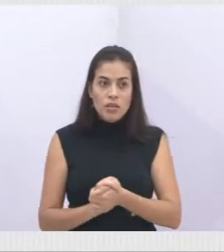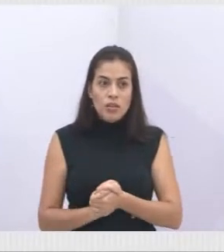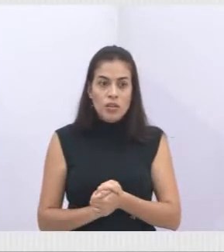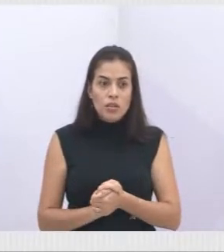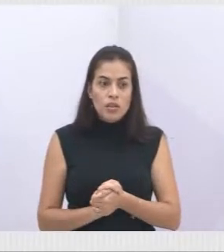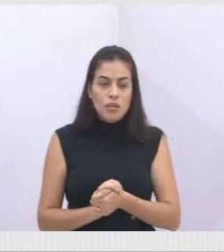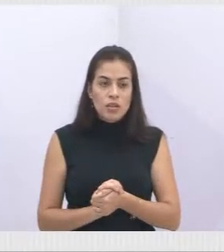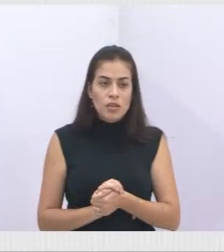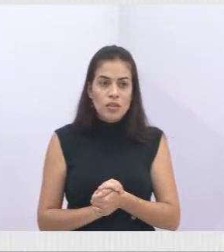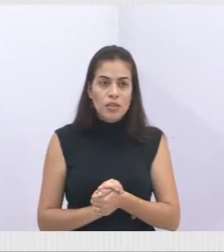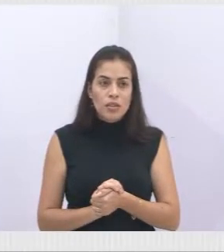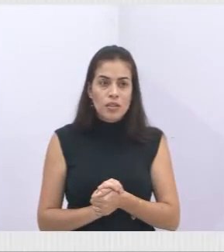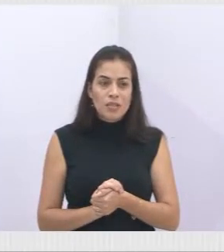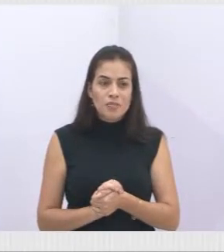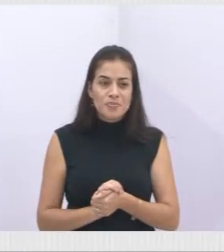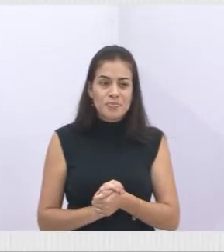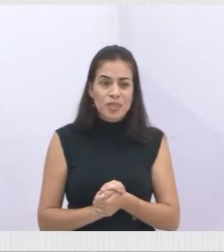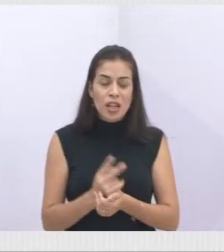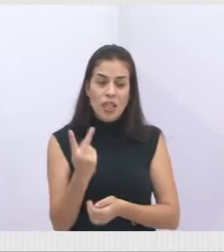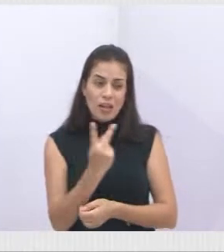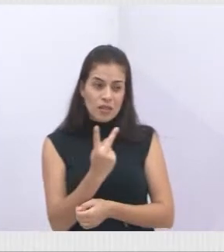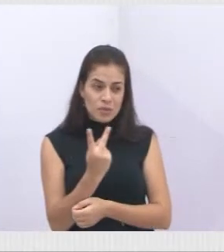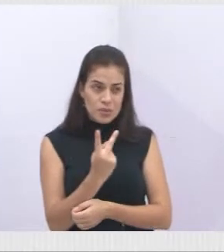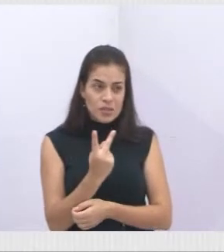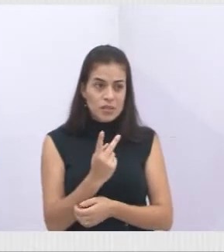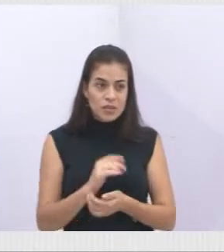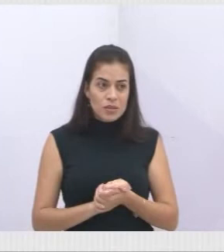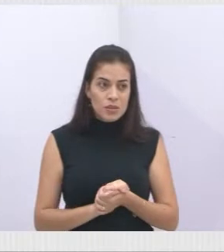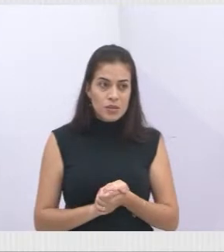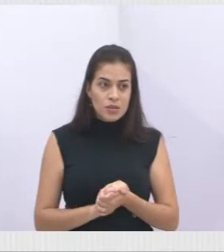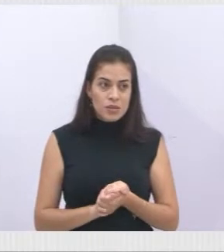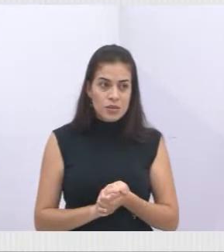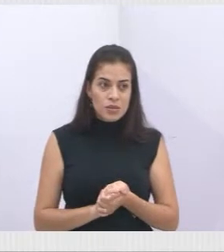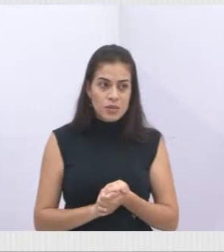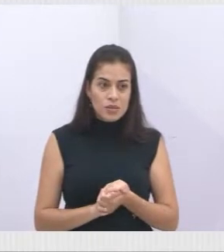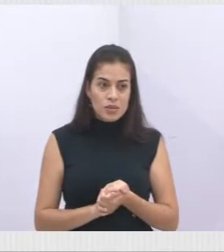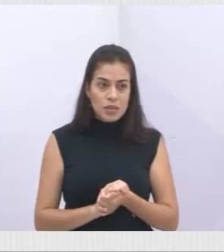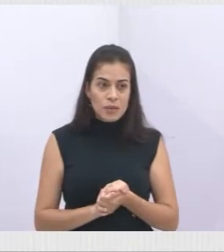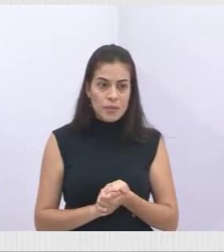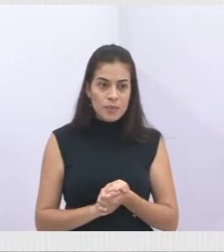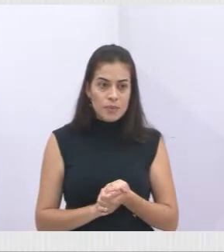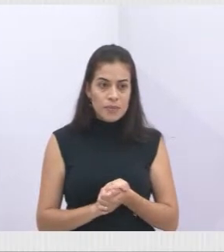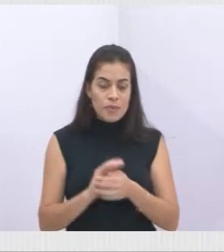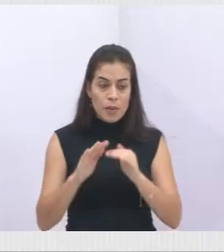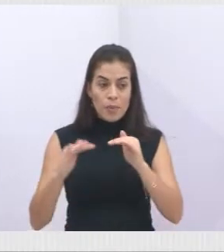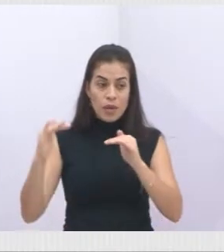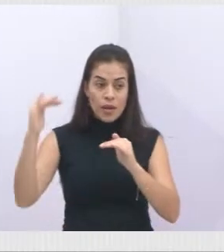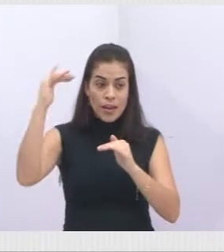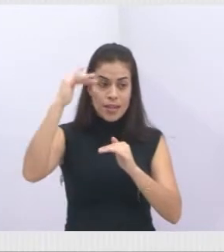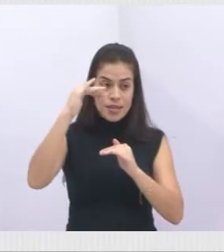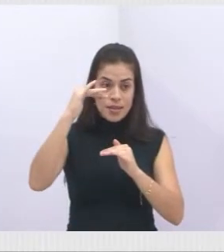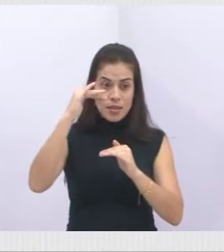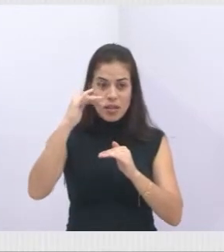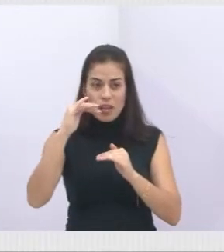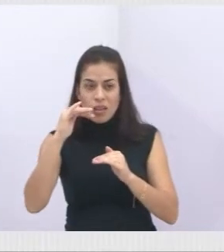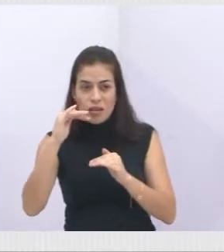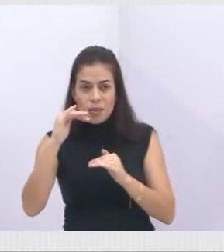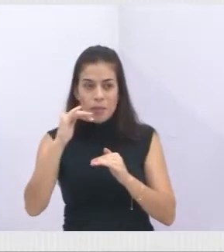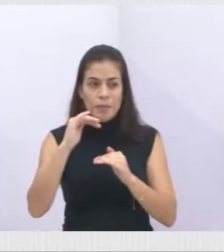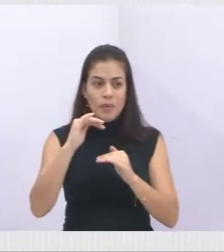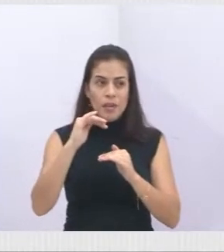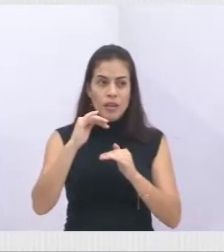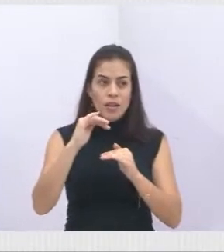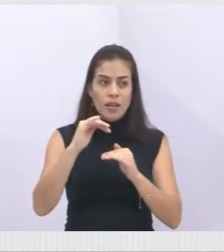Ipiranga, ela está acima da captação de água. Que é o círculo vermelho ali, a próxima